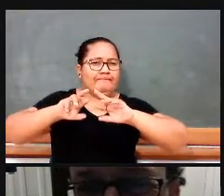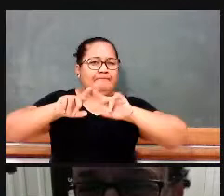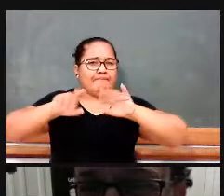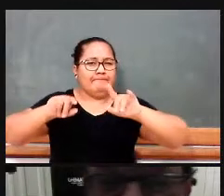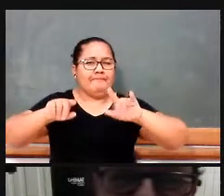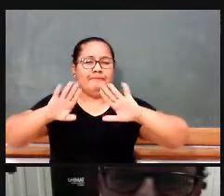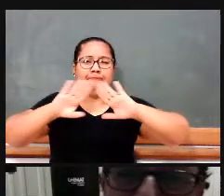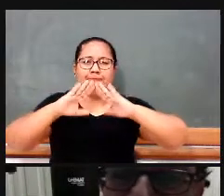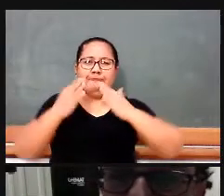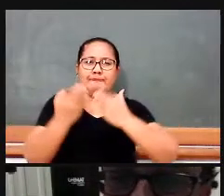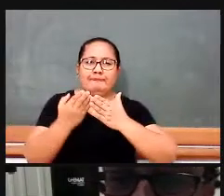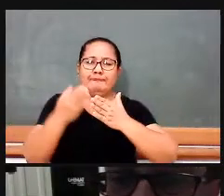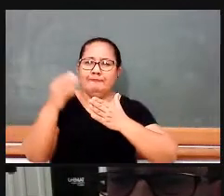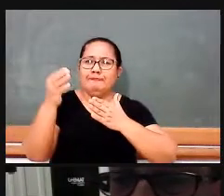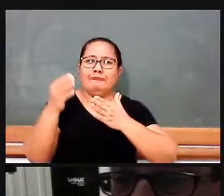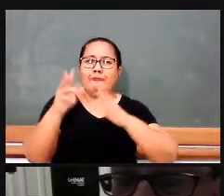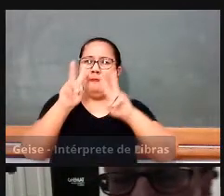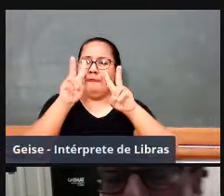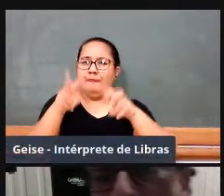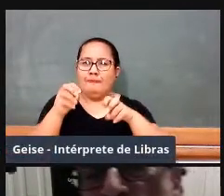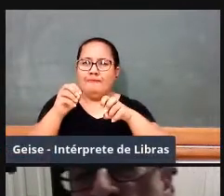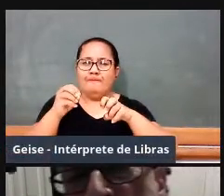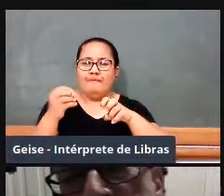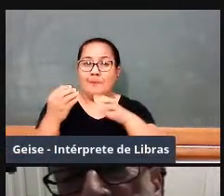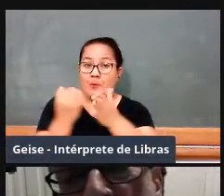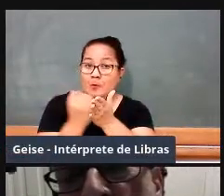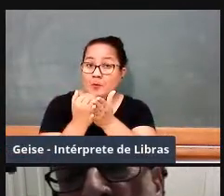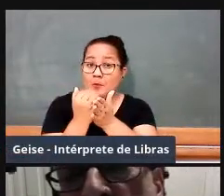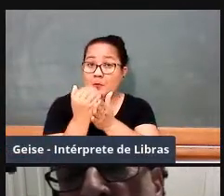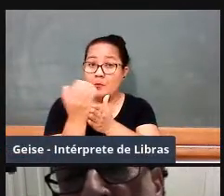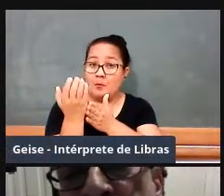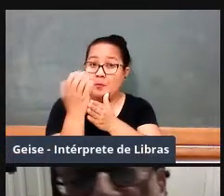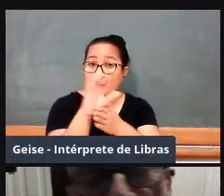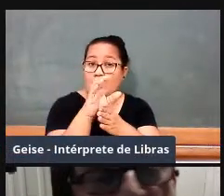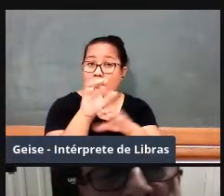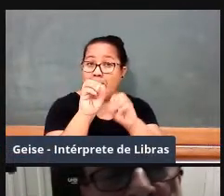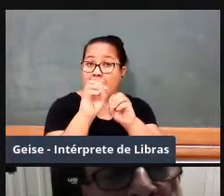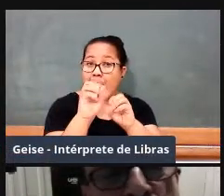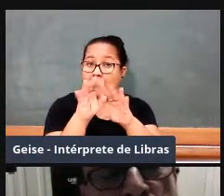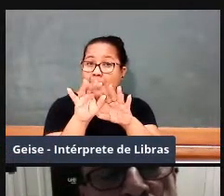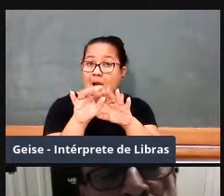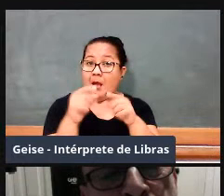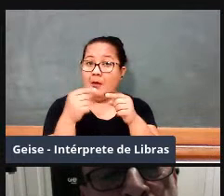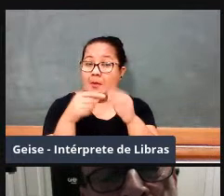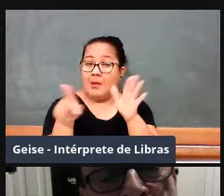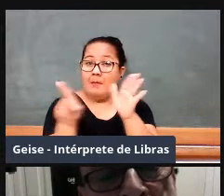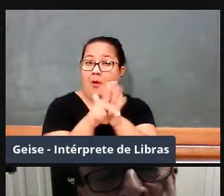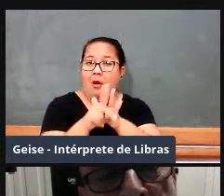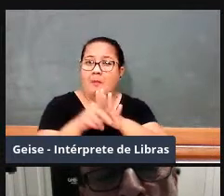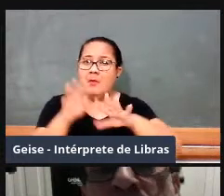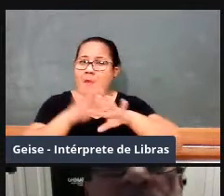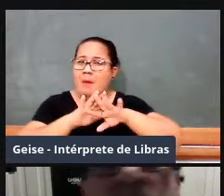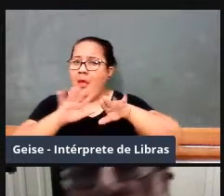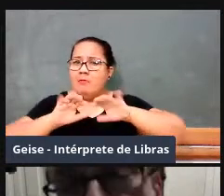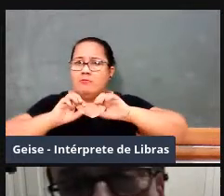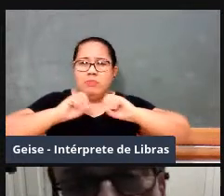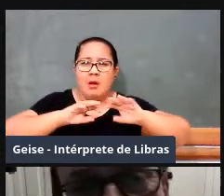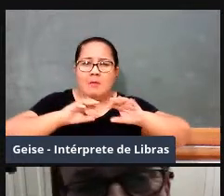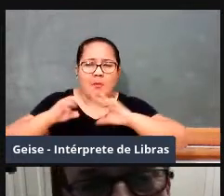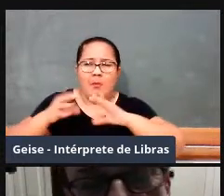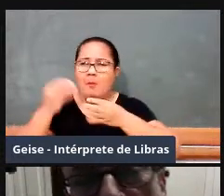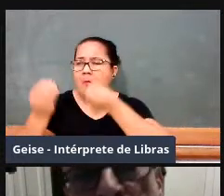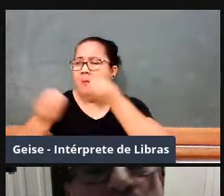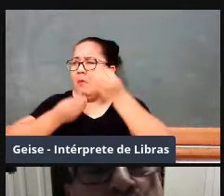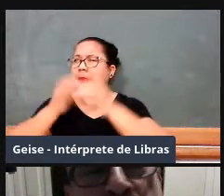escola básica, como a gente chamaria hoje, o ensino do cálculo diferencial integral, né? Como é que a gente vai